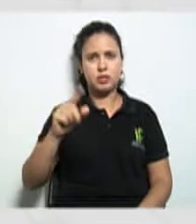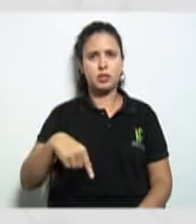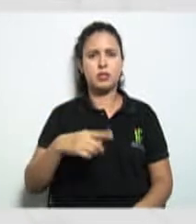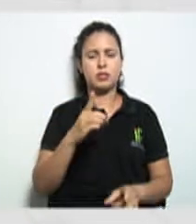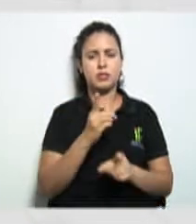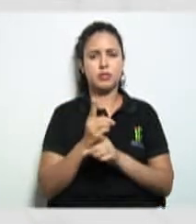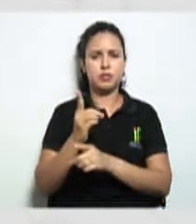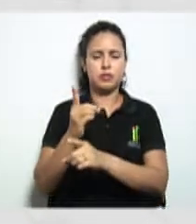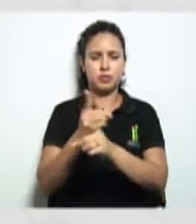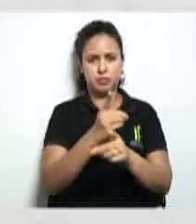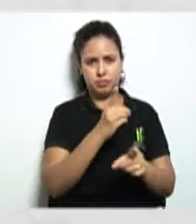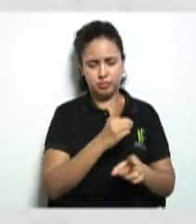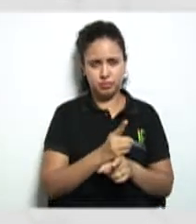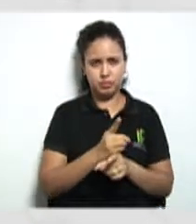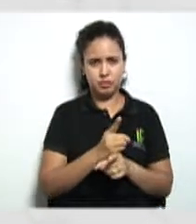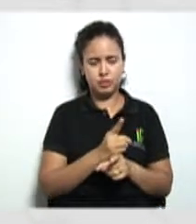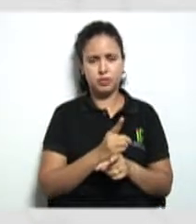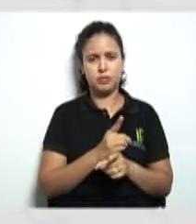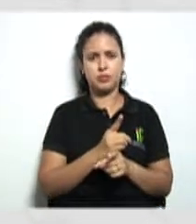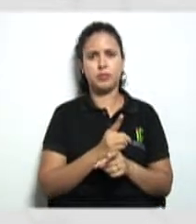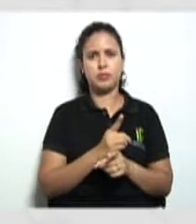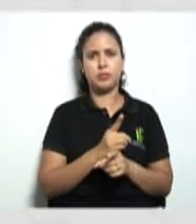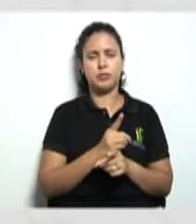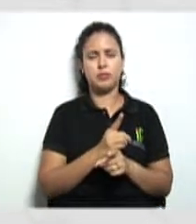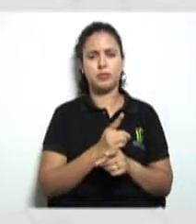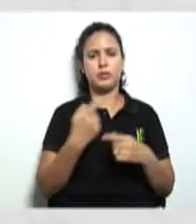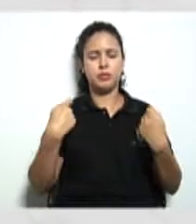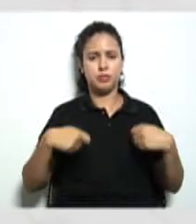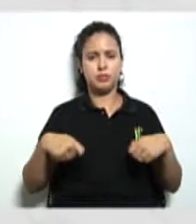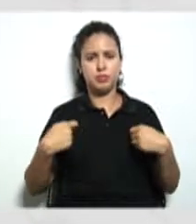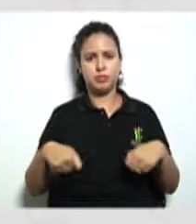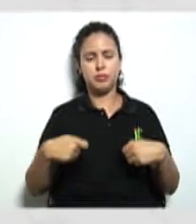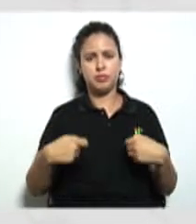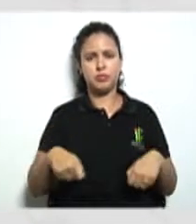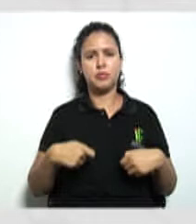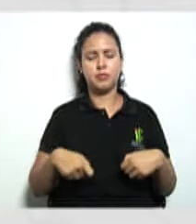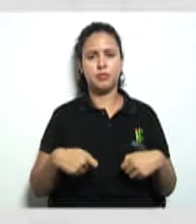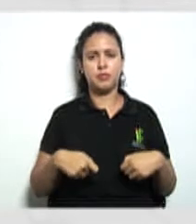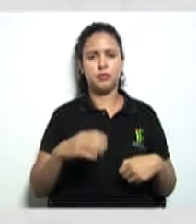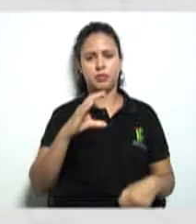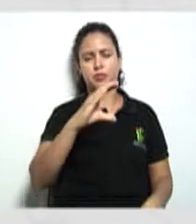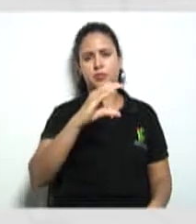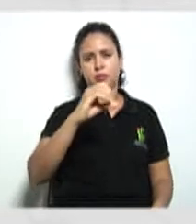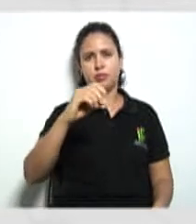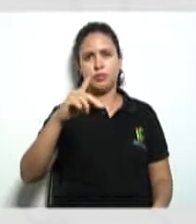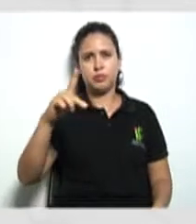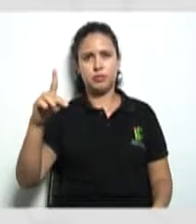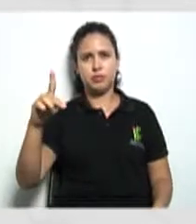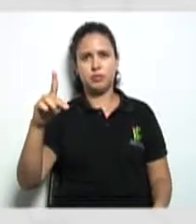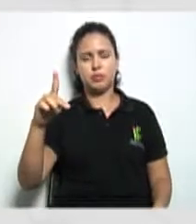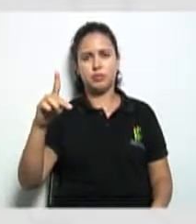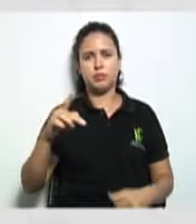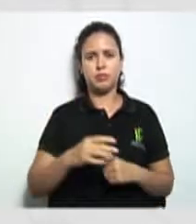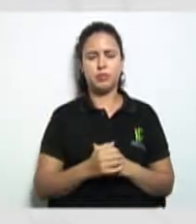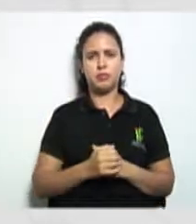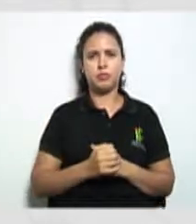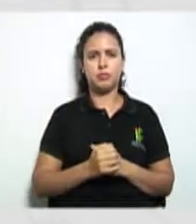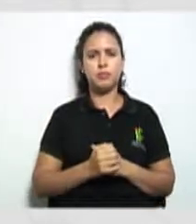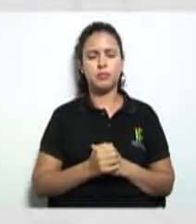Então, o que vai ser preciso aqui? Vamos lá. Precisamos de uma cooperativa? É a primeira pergunta que se faz